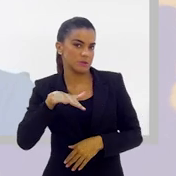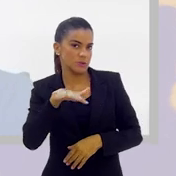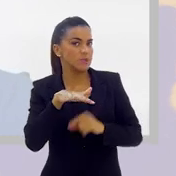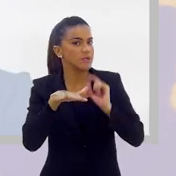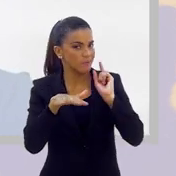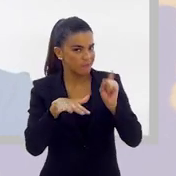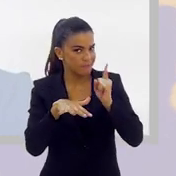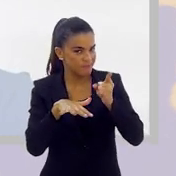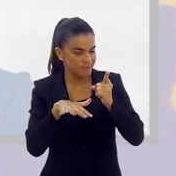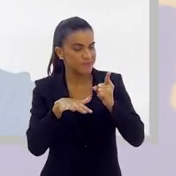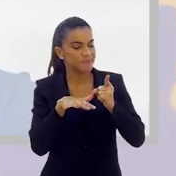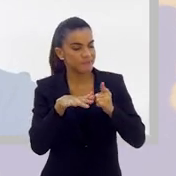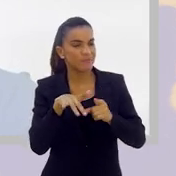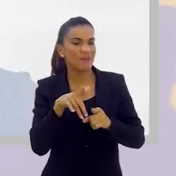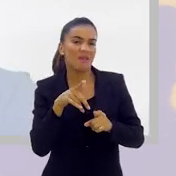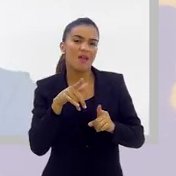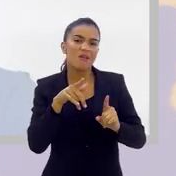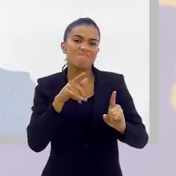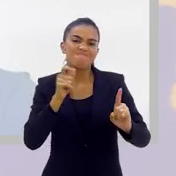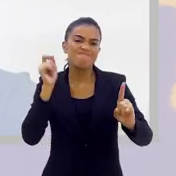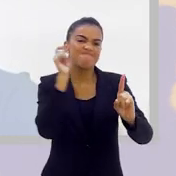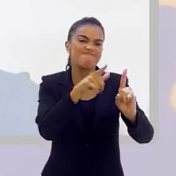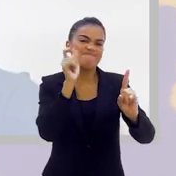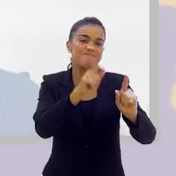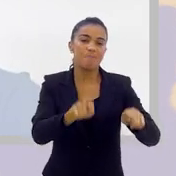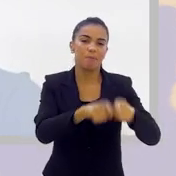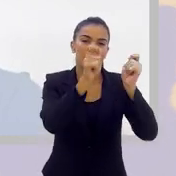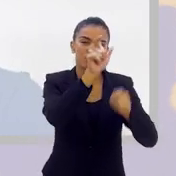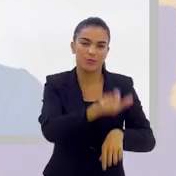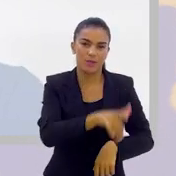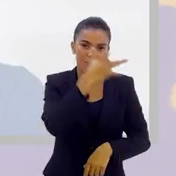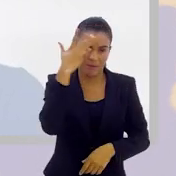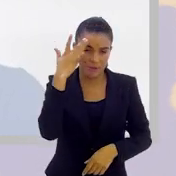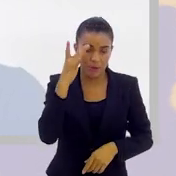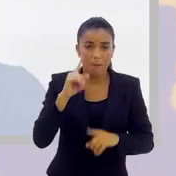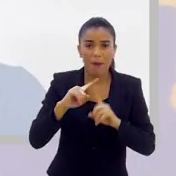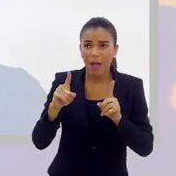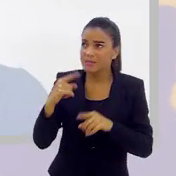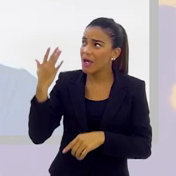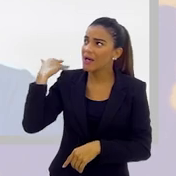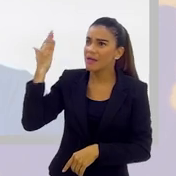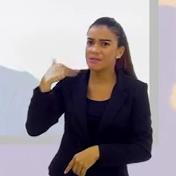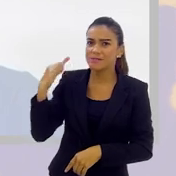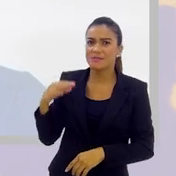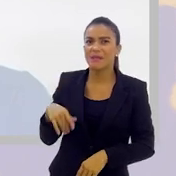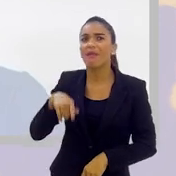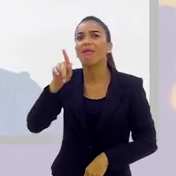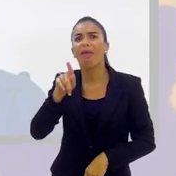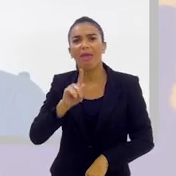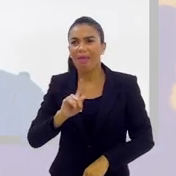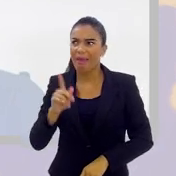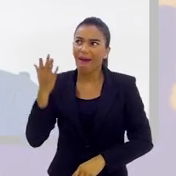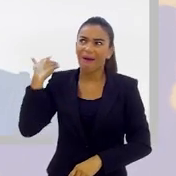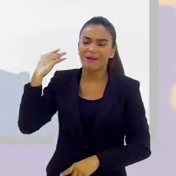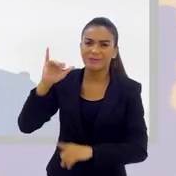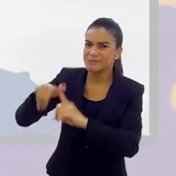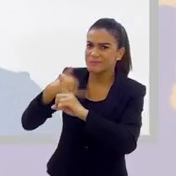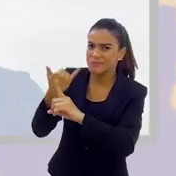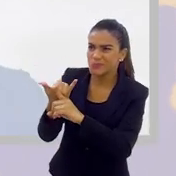situação, fazer mal para alguém. Mas quem não sofreu bullying na escola